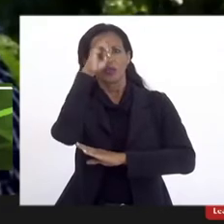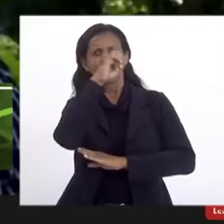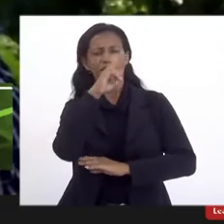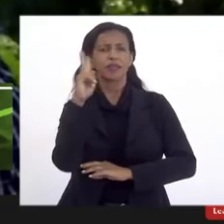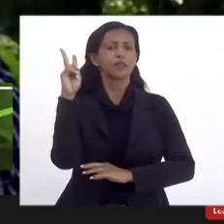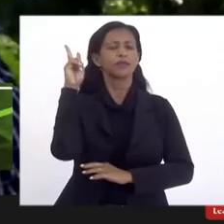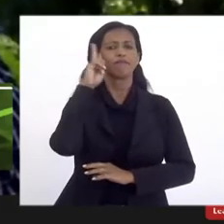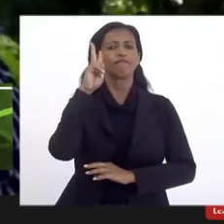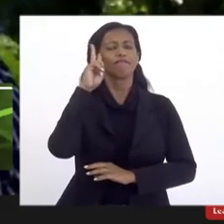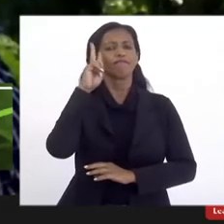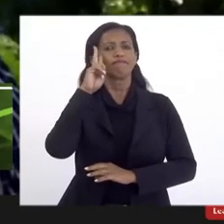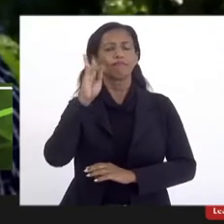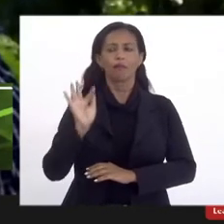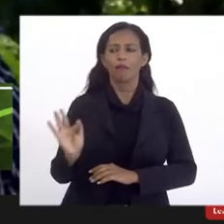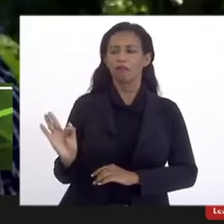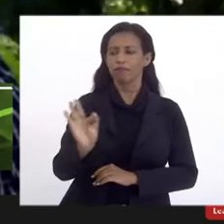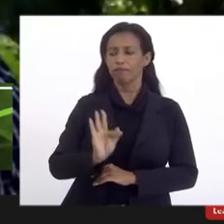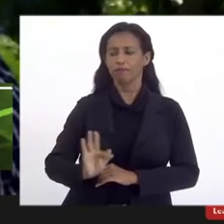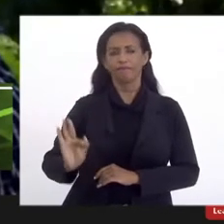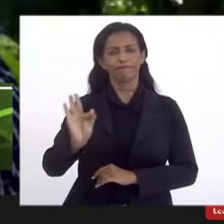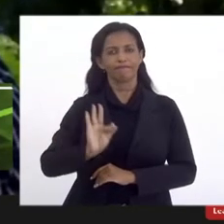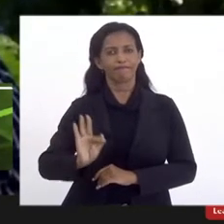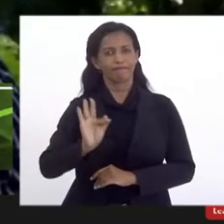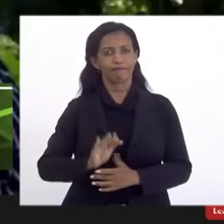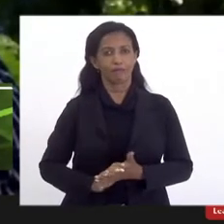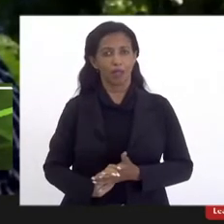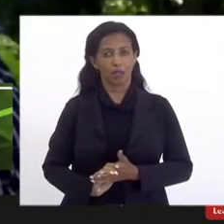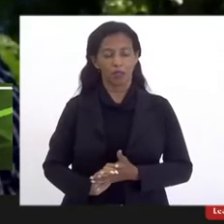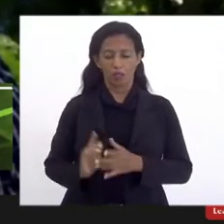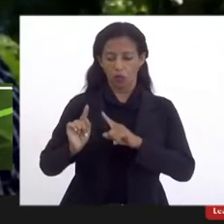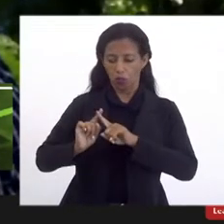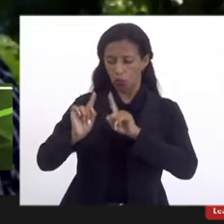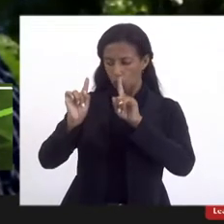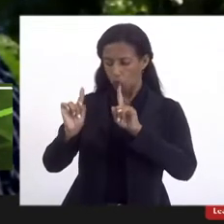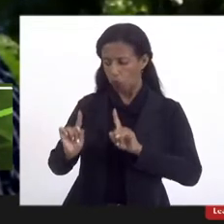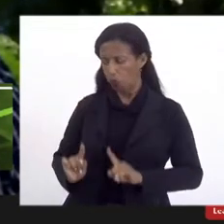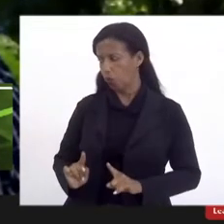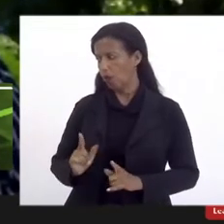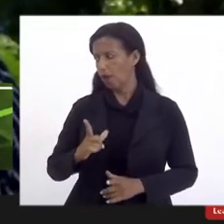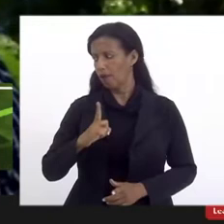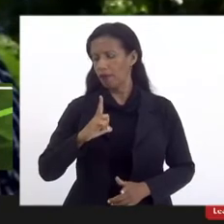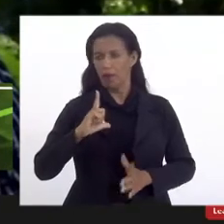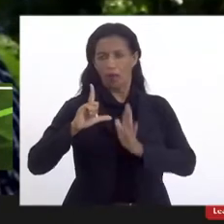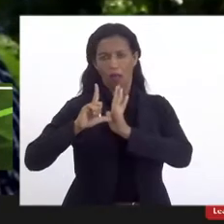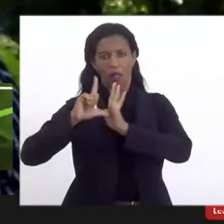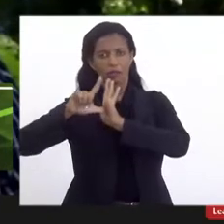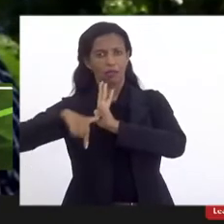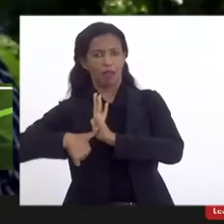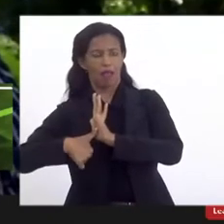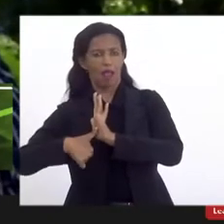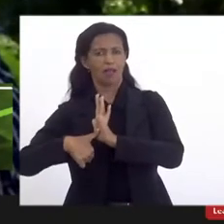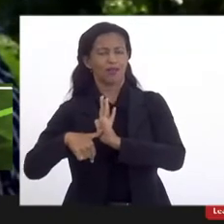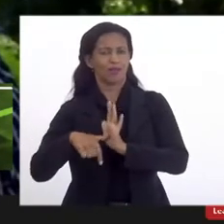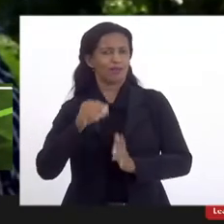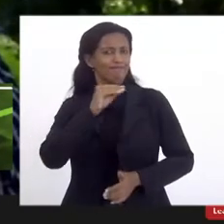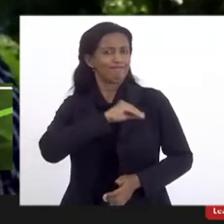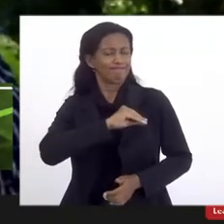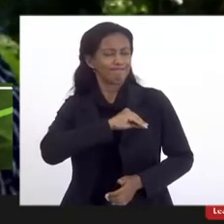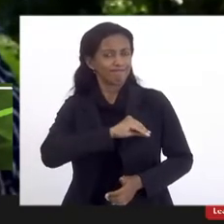dessa universidade. Seus servidores ficaram com atrasos salariais enormes